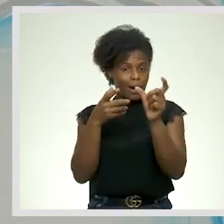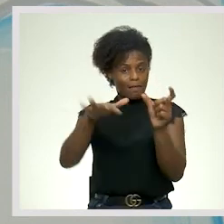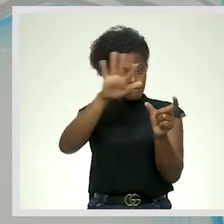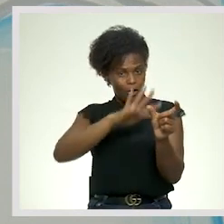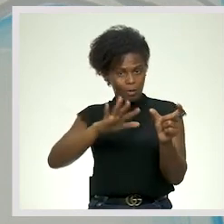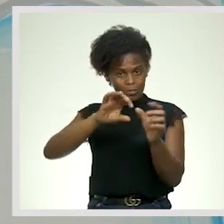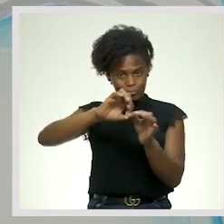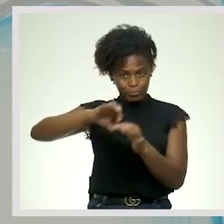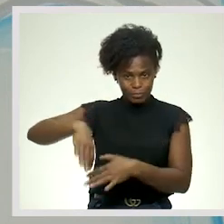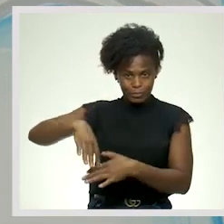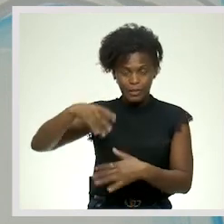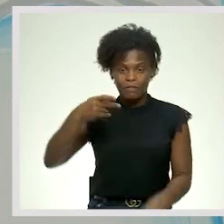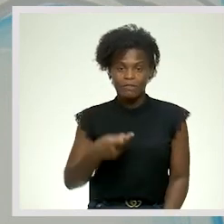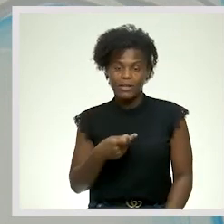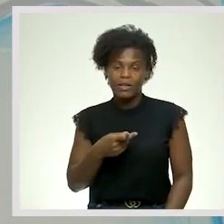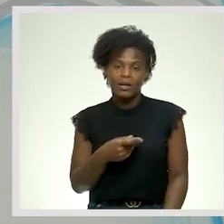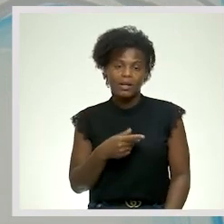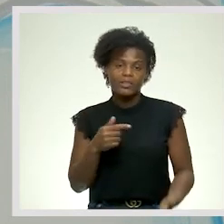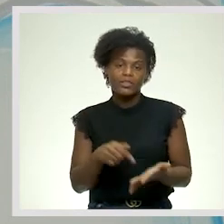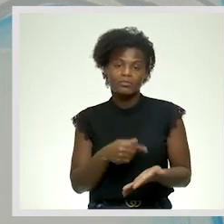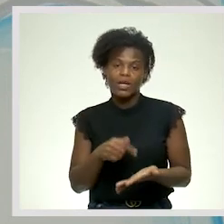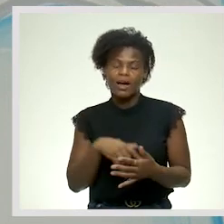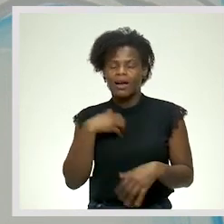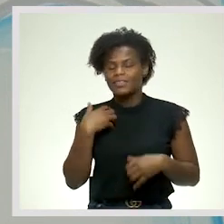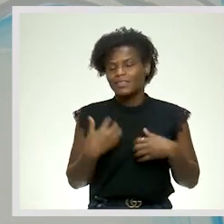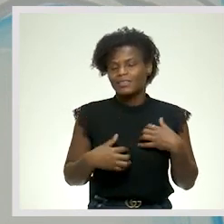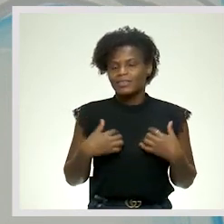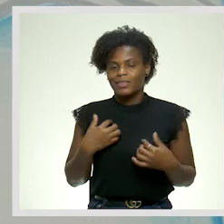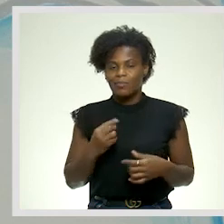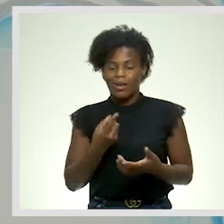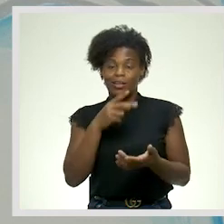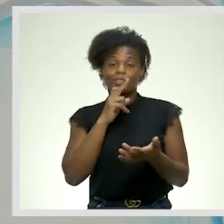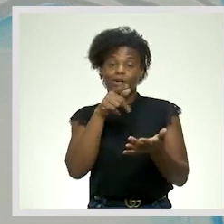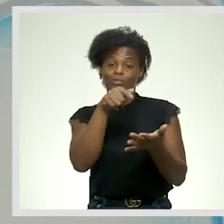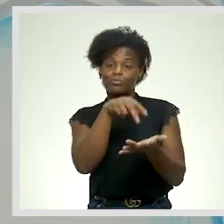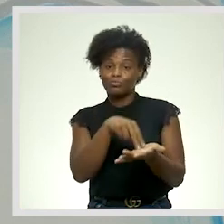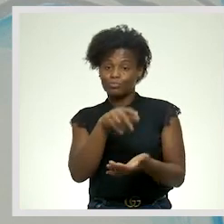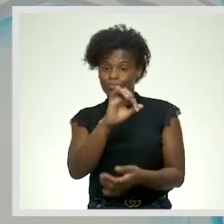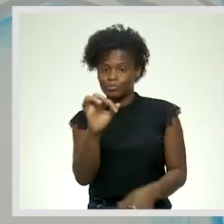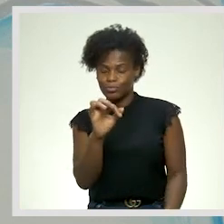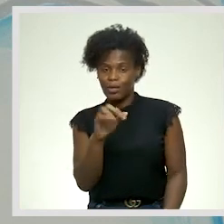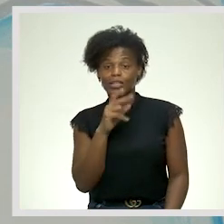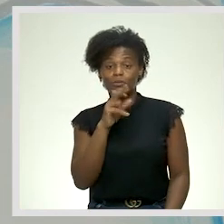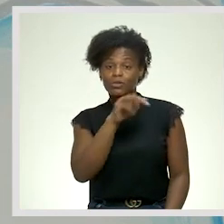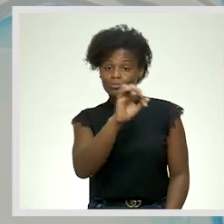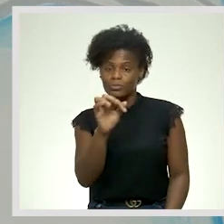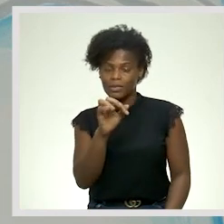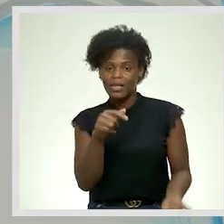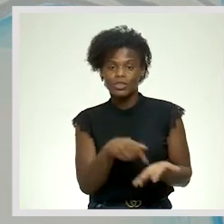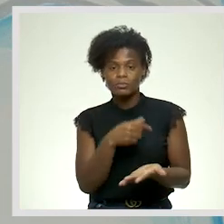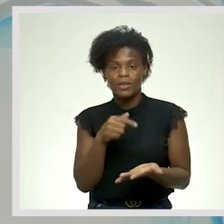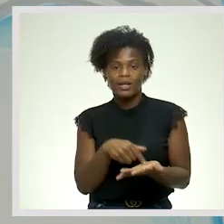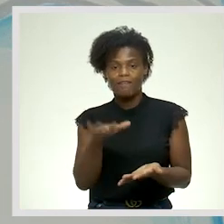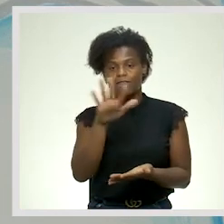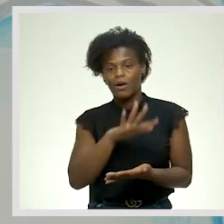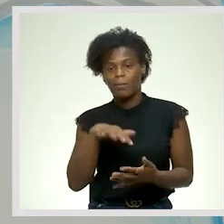Para ficar Aguardando ansiosamente Pela tua resposta Que é a mesma coisa que dizer Aguardando de